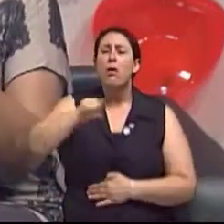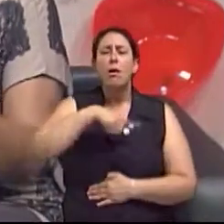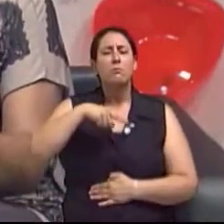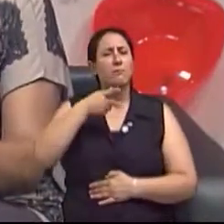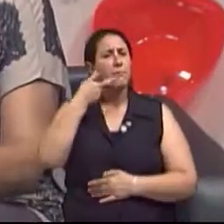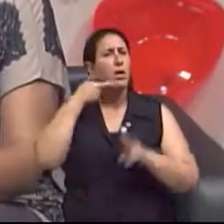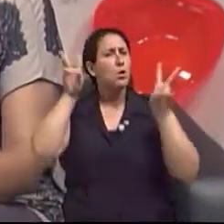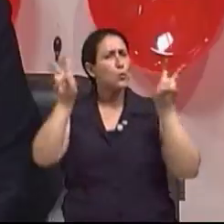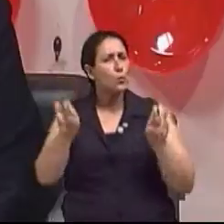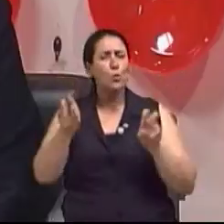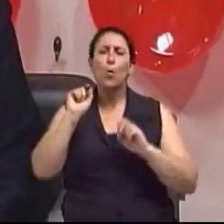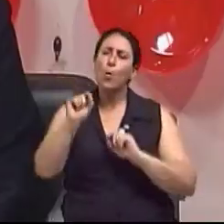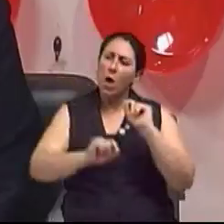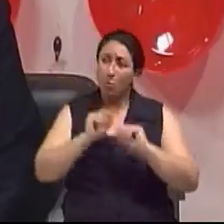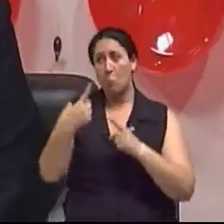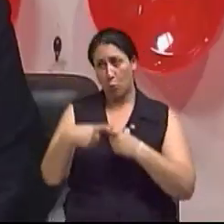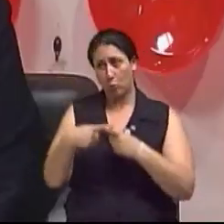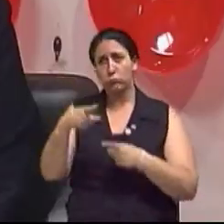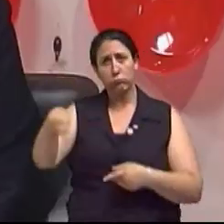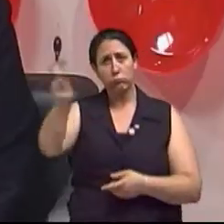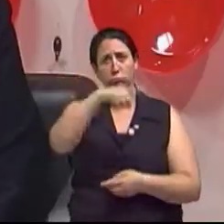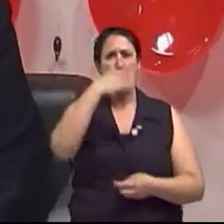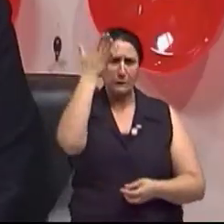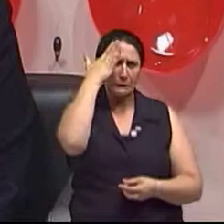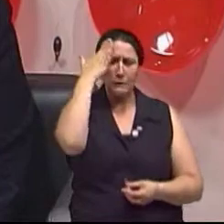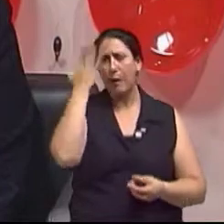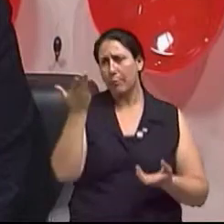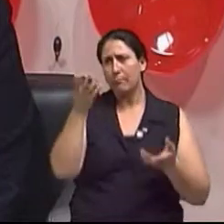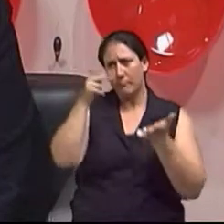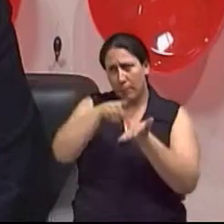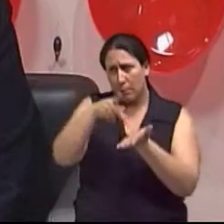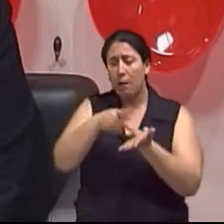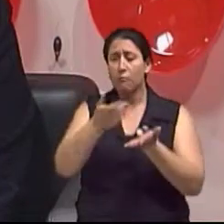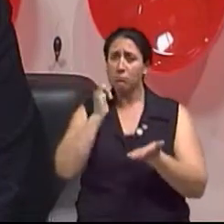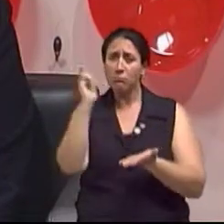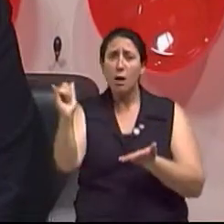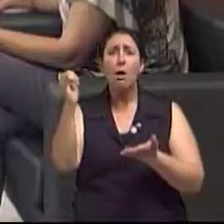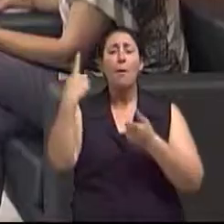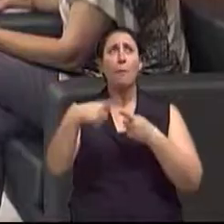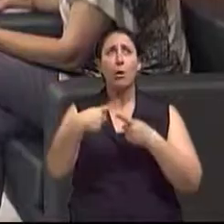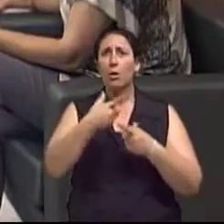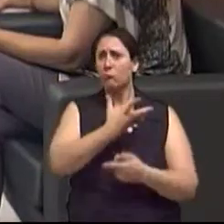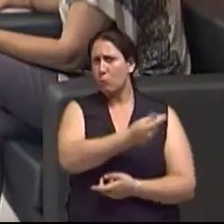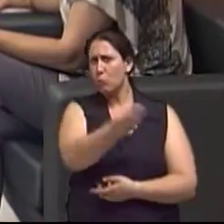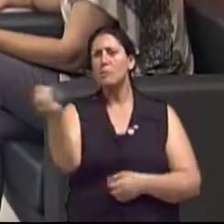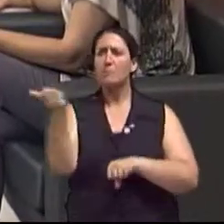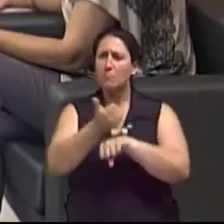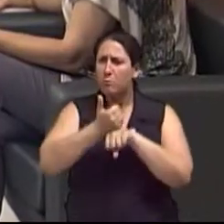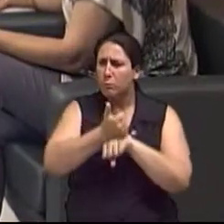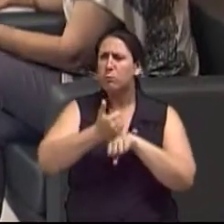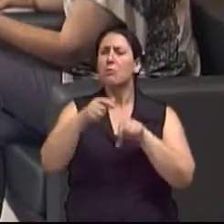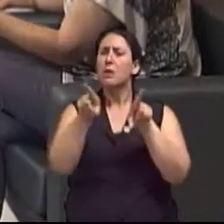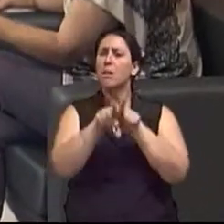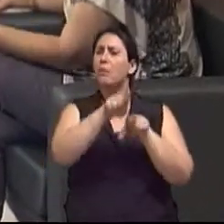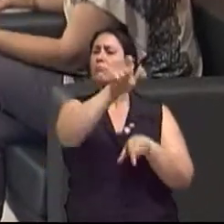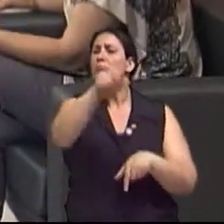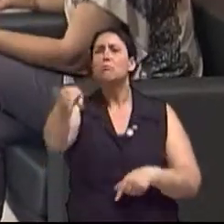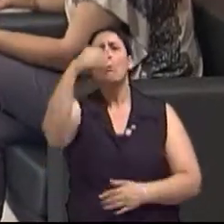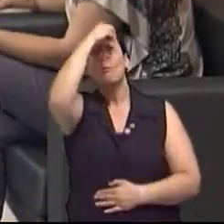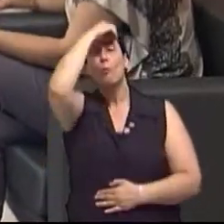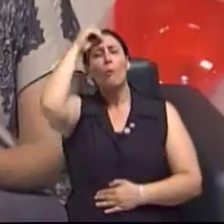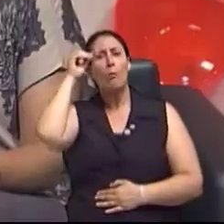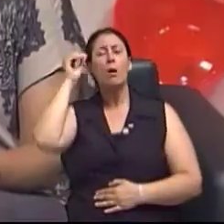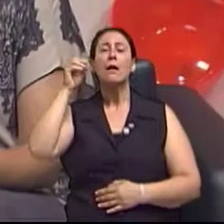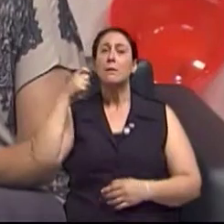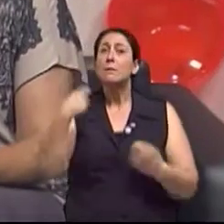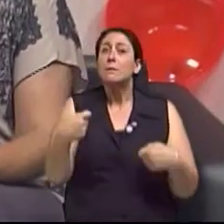assunto que eu tenho certeza, doutora, que interessa a todos nós leigos ou também especialistas, claro, com certeza que muitos assistem